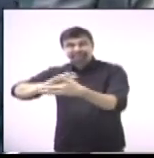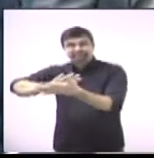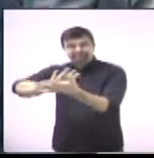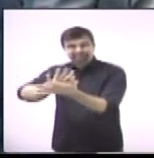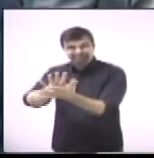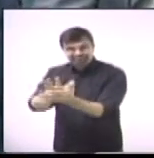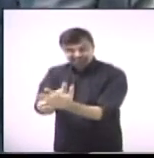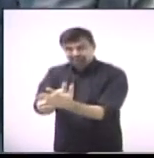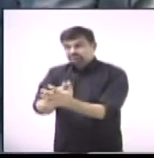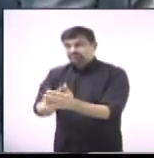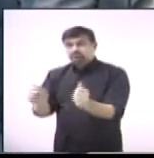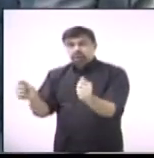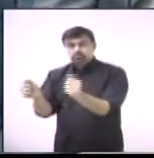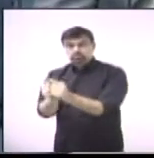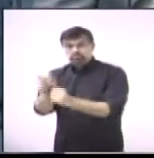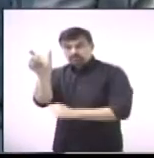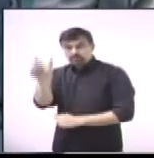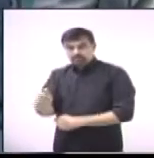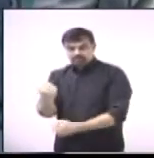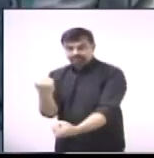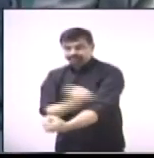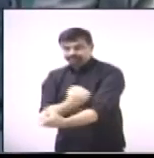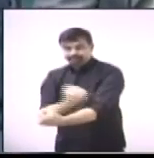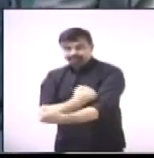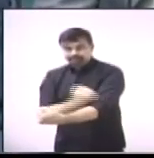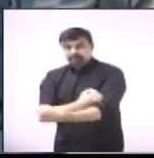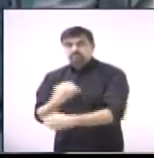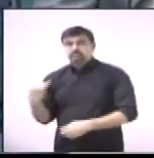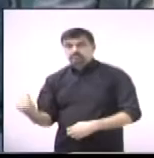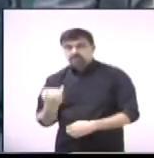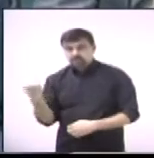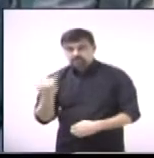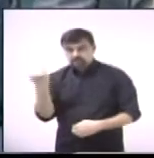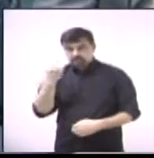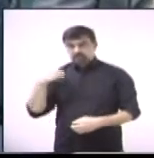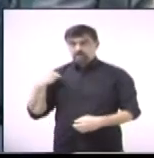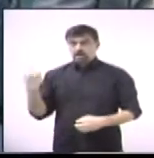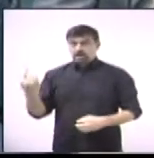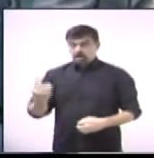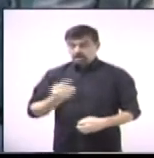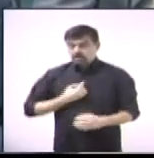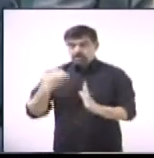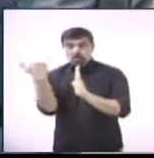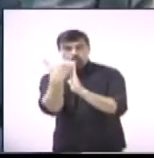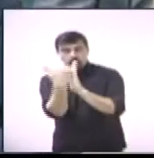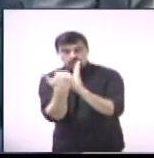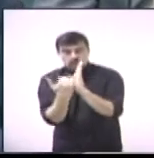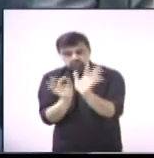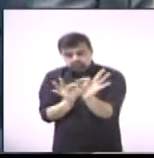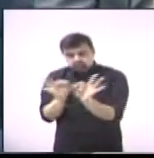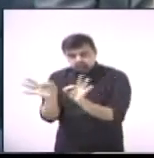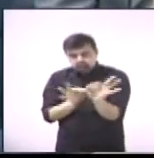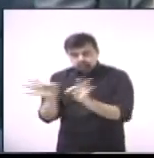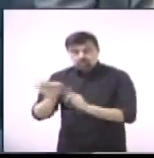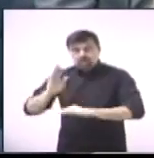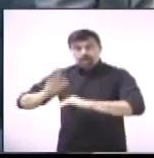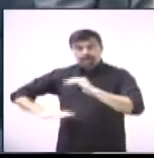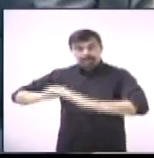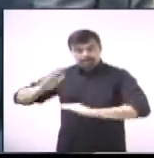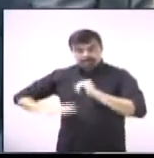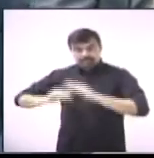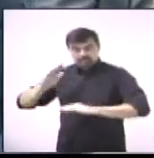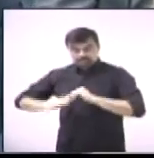com o dependente. Então, é de grande importância, presidente, que nós façamos um programa realmente eficaz,